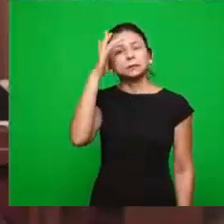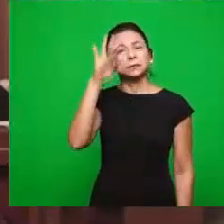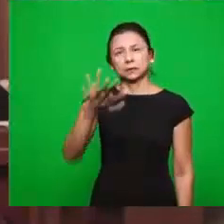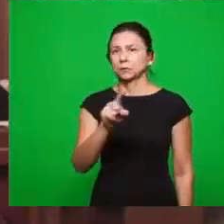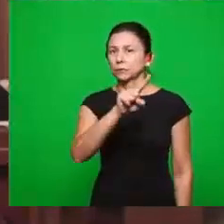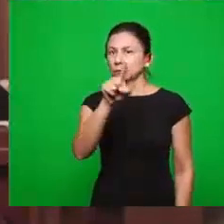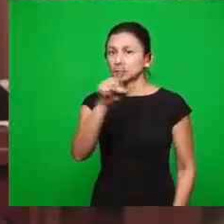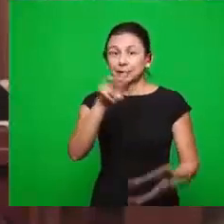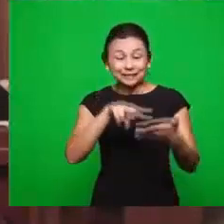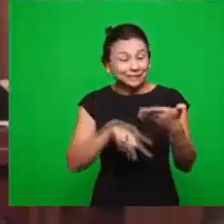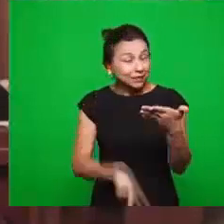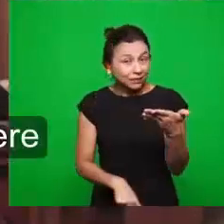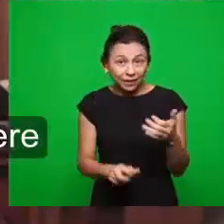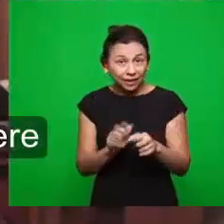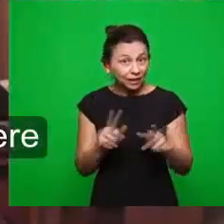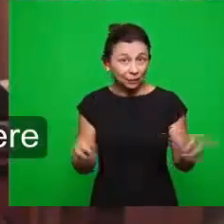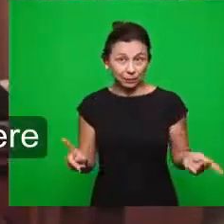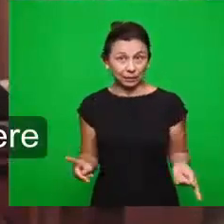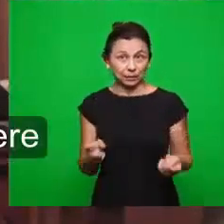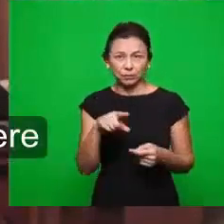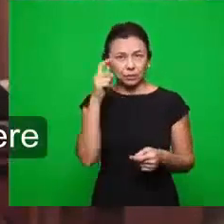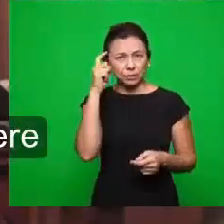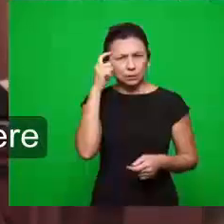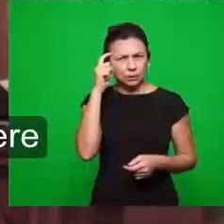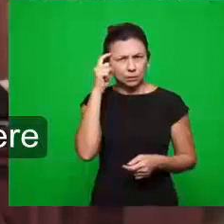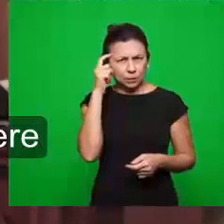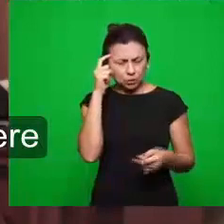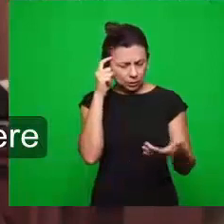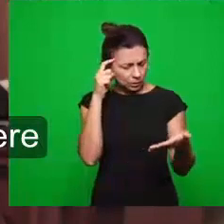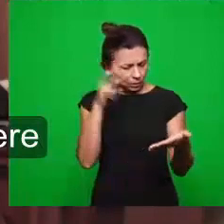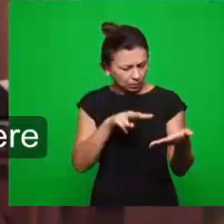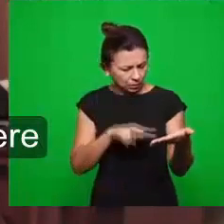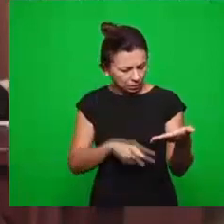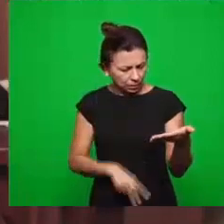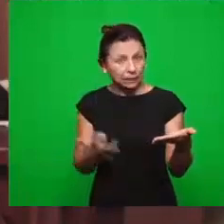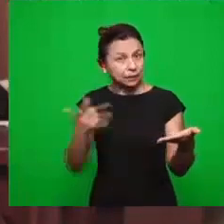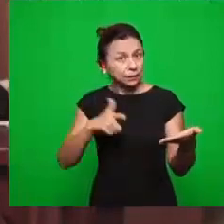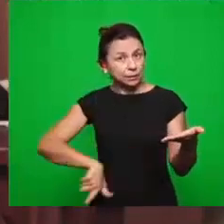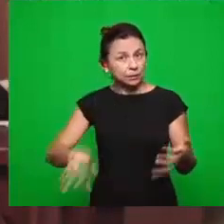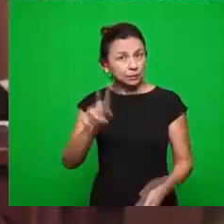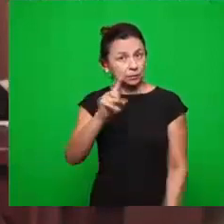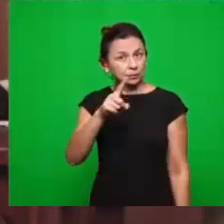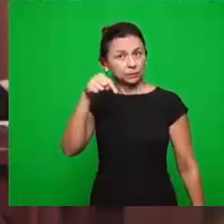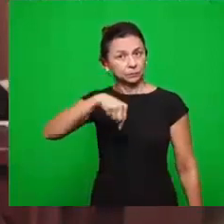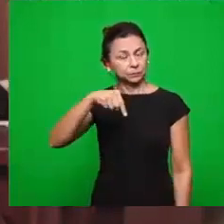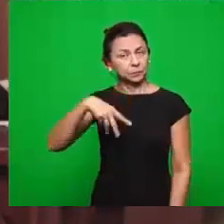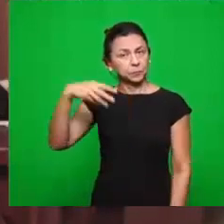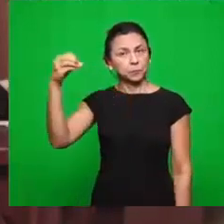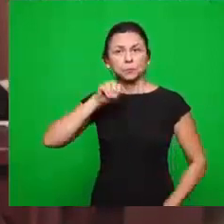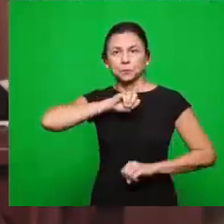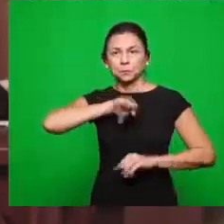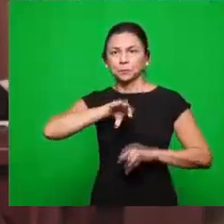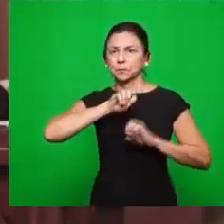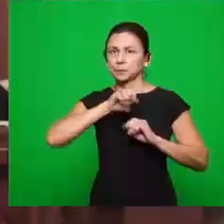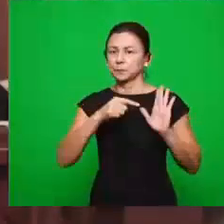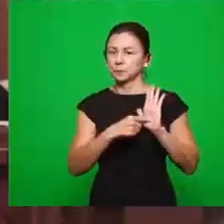não está lendo na palavra? Repetido que você não está meditando? Aqui não tem repetição, não. Aqui tem um ensino de um caminho.